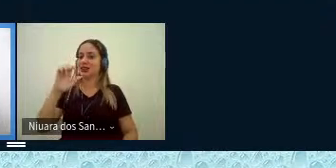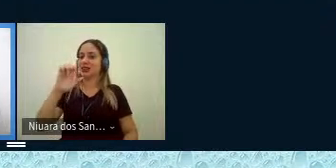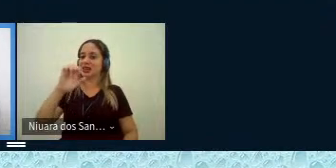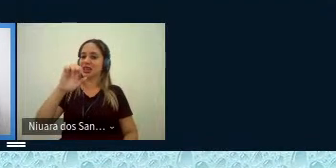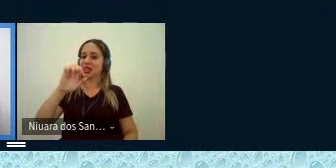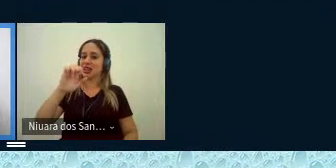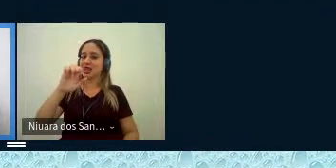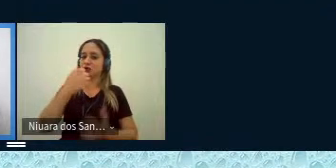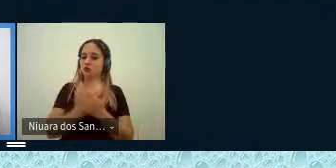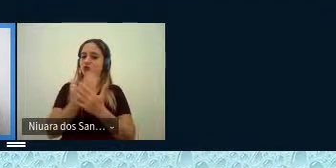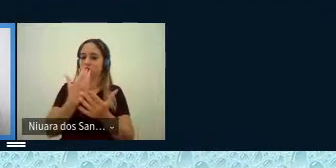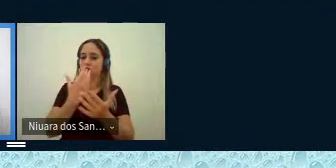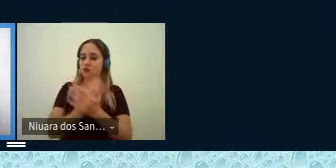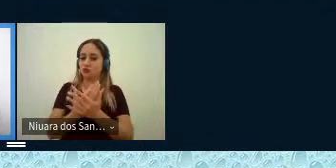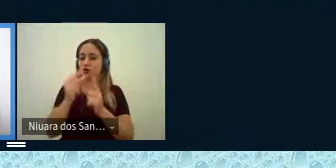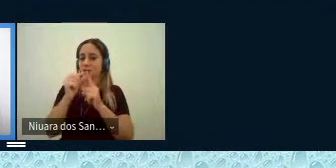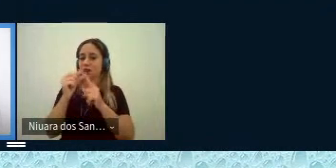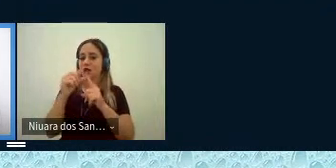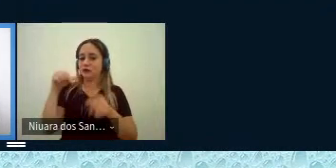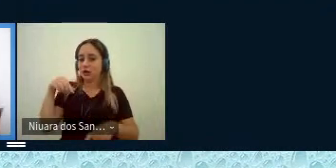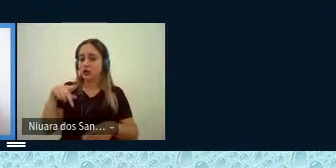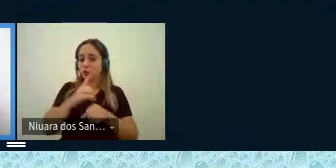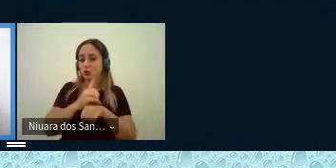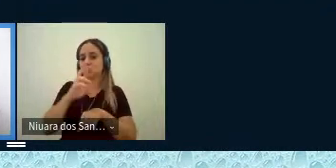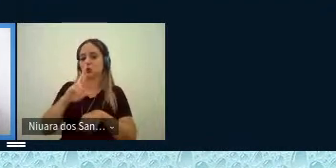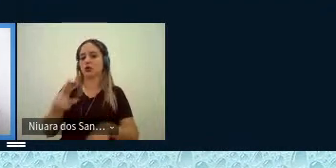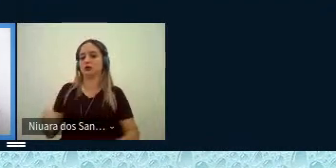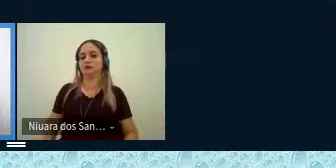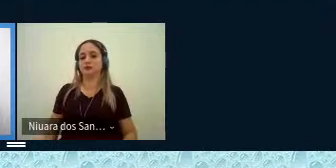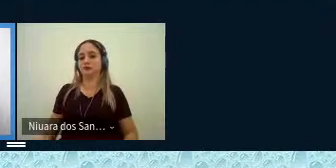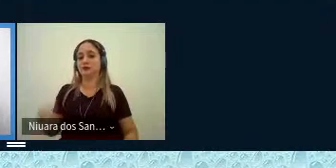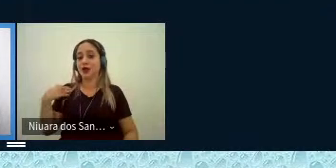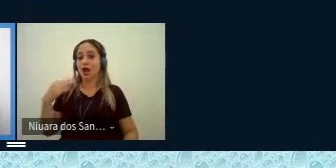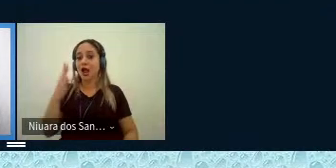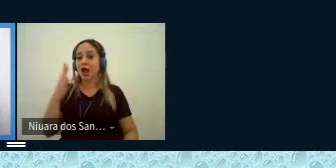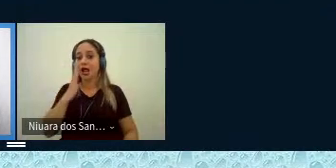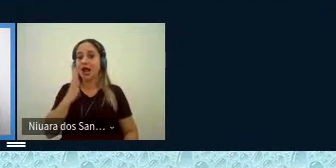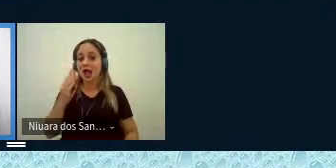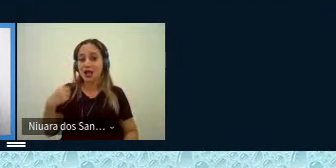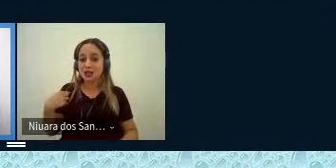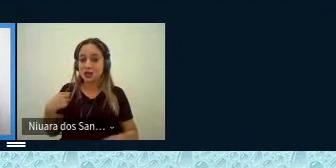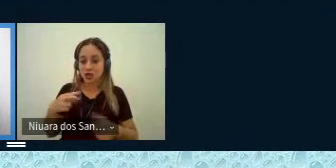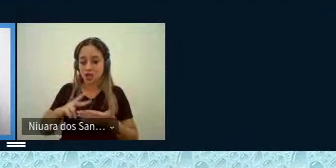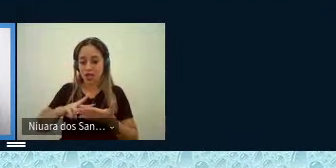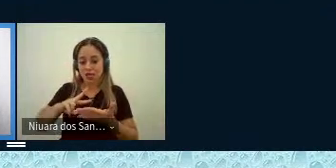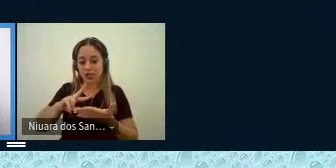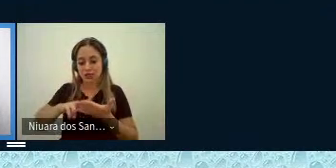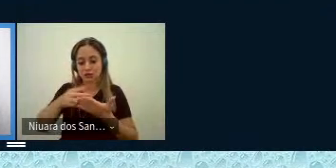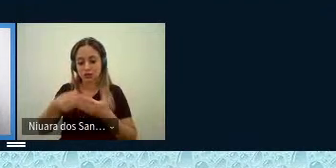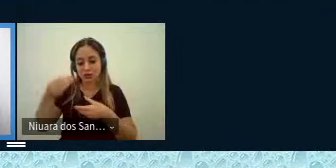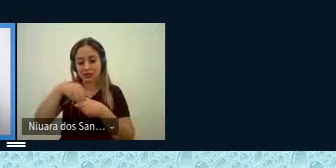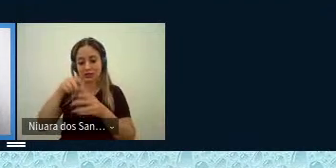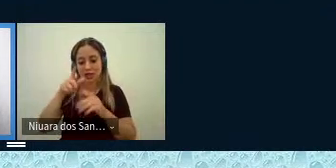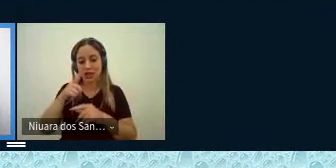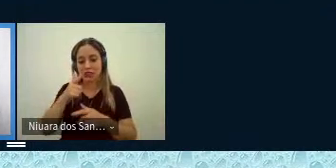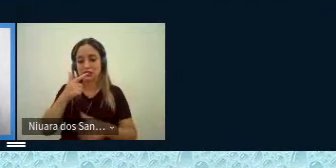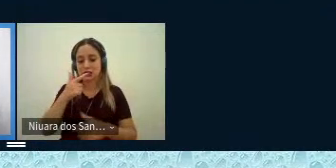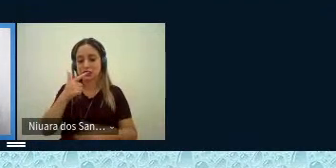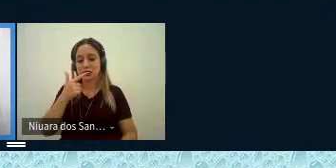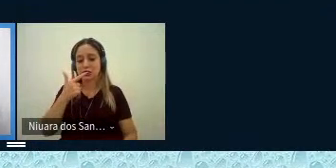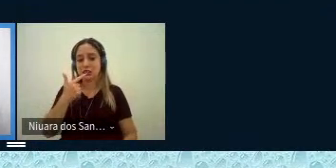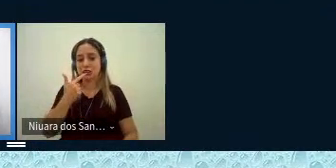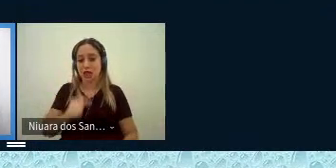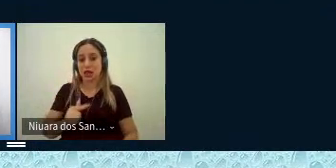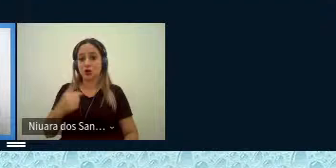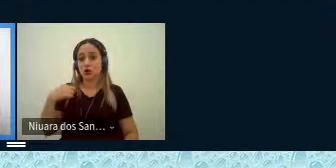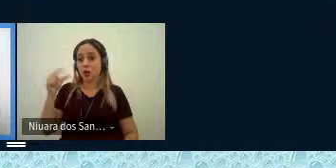doutoramento. Então é muito interessante e também saber que a tradução intralingual tem poucas publicações e era